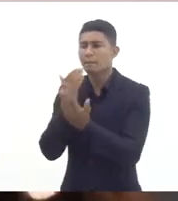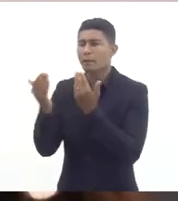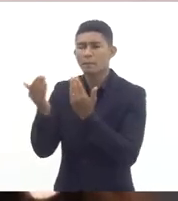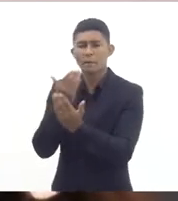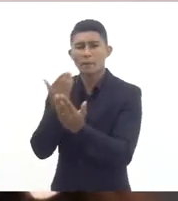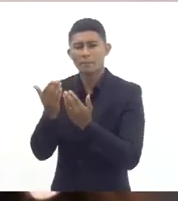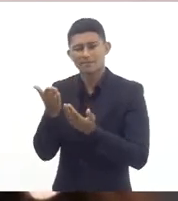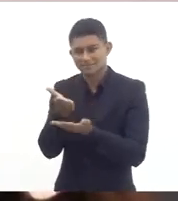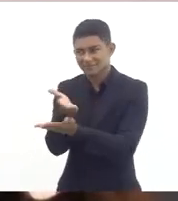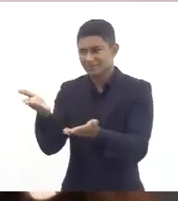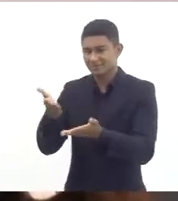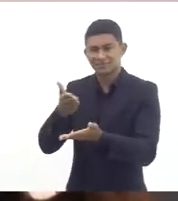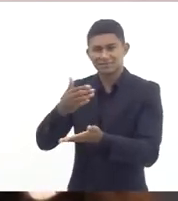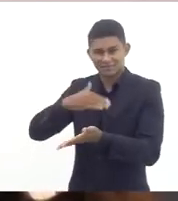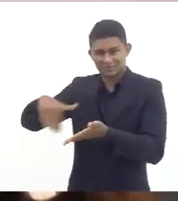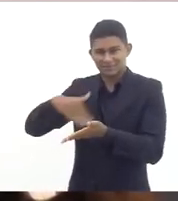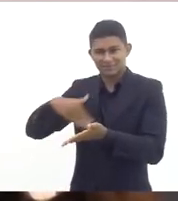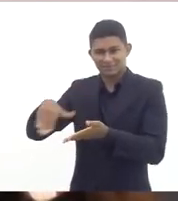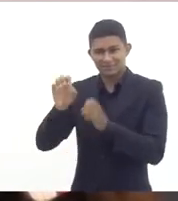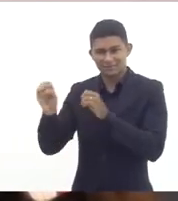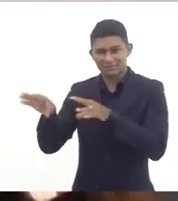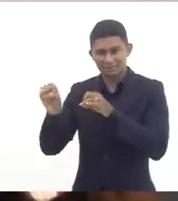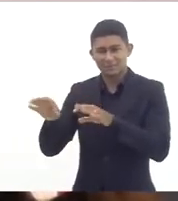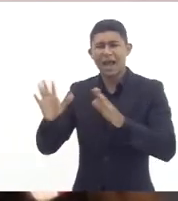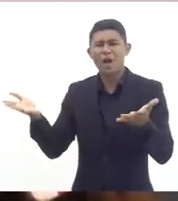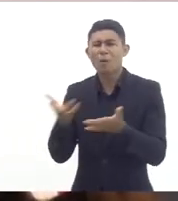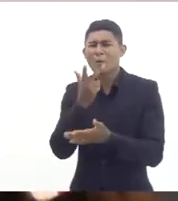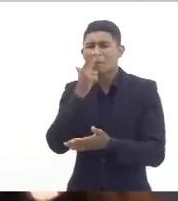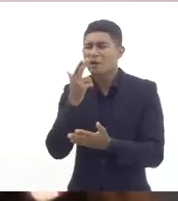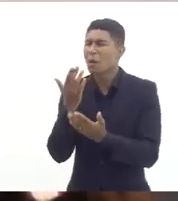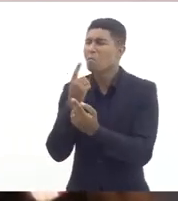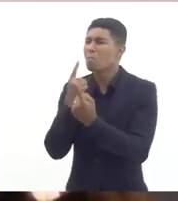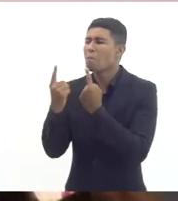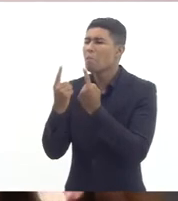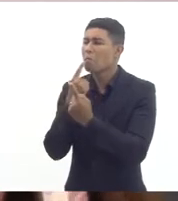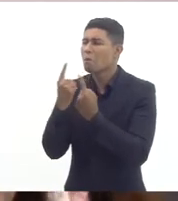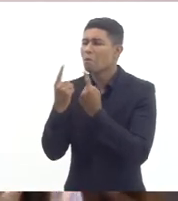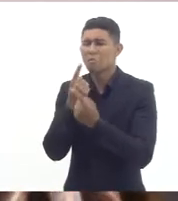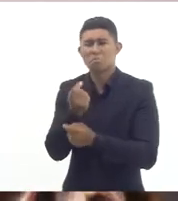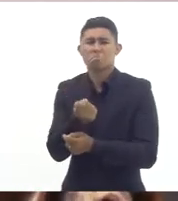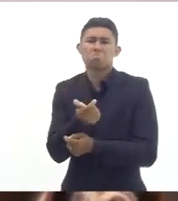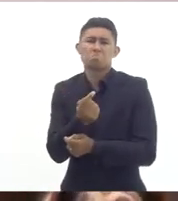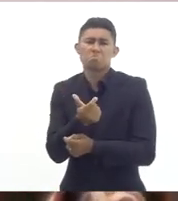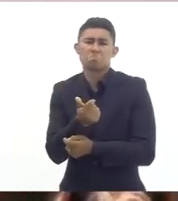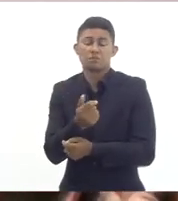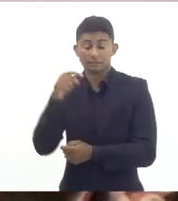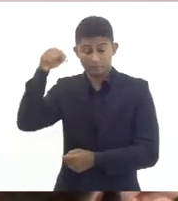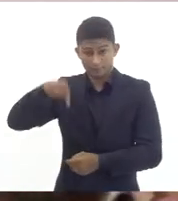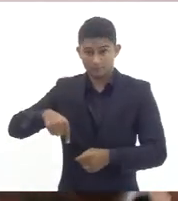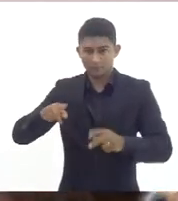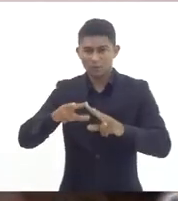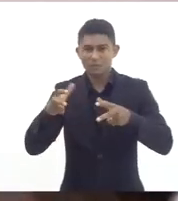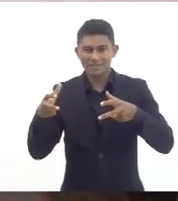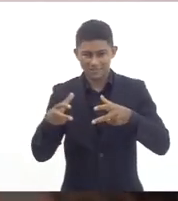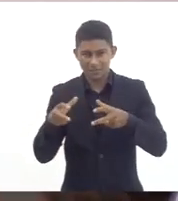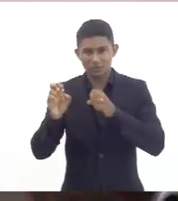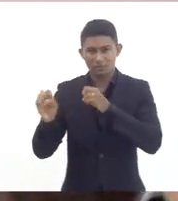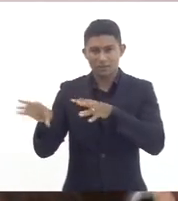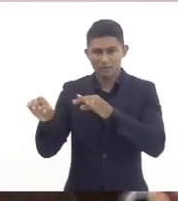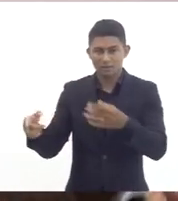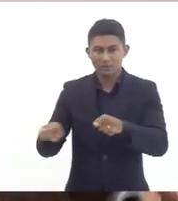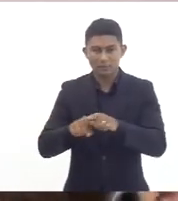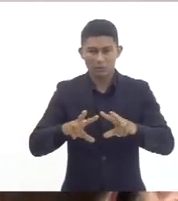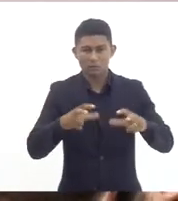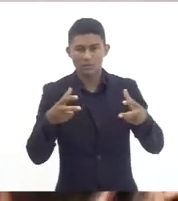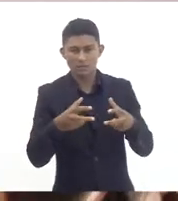interlocução deu uma diminuída eu quero dizer o seguinte essas comissões aqui tanto a educação quanto a ciência e tecnologia estão à disposição para ajudar